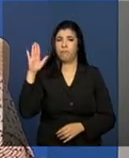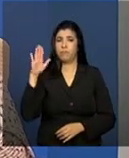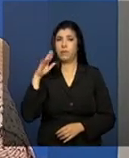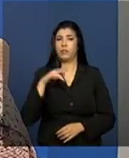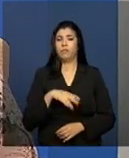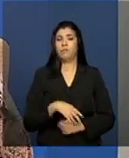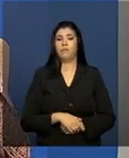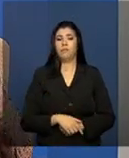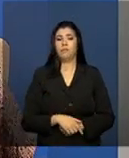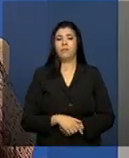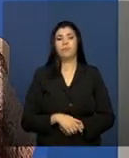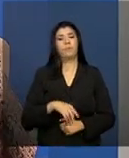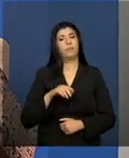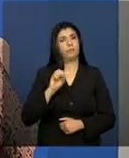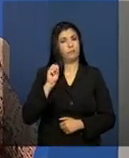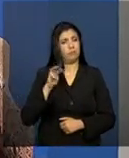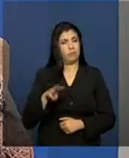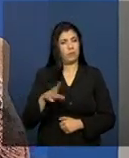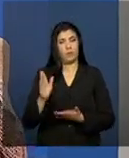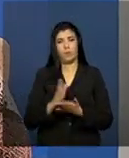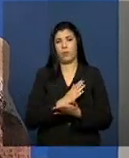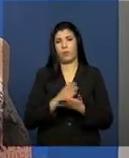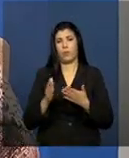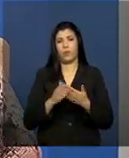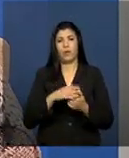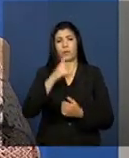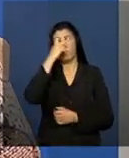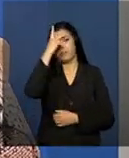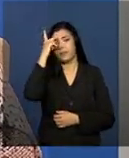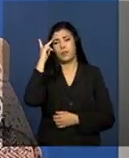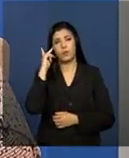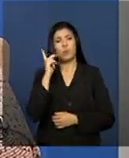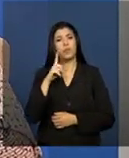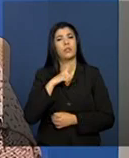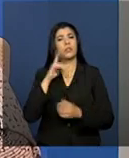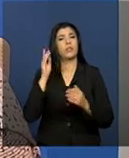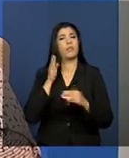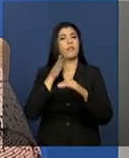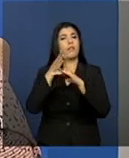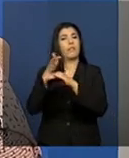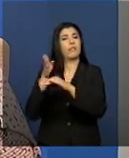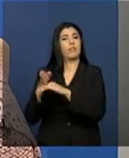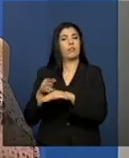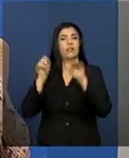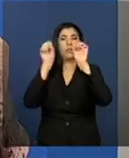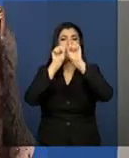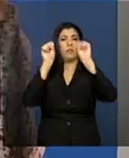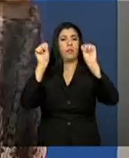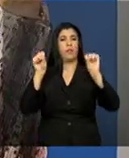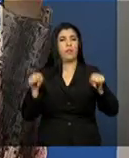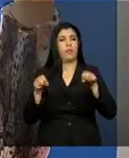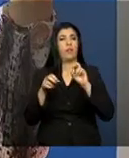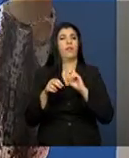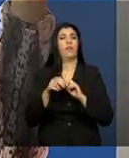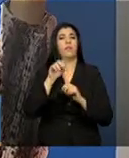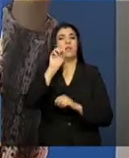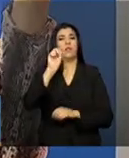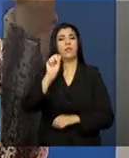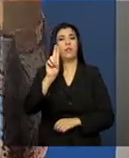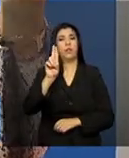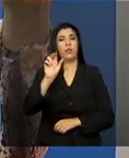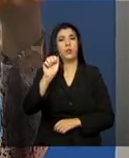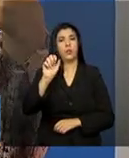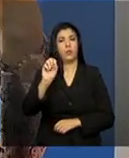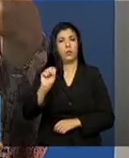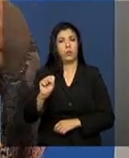qualquer gestor, coordenador, terno, qualquer pessoa que for acessar os sistemas da rede suas, ao fazer a